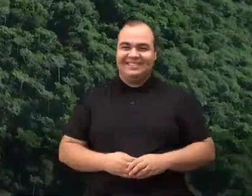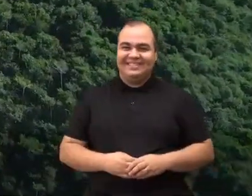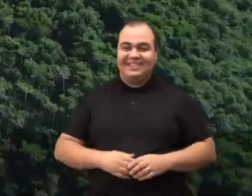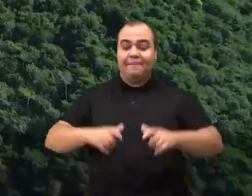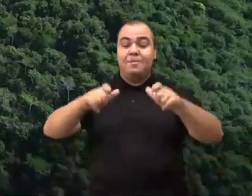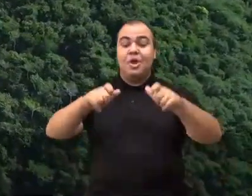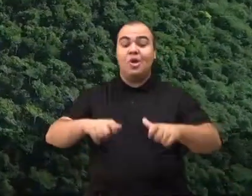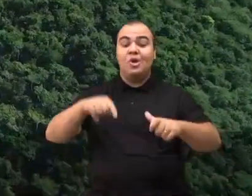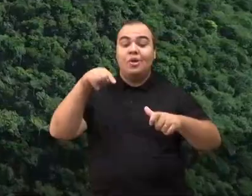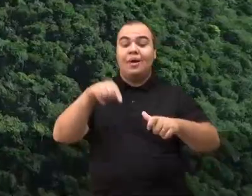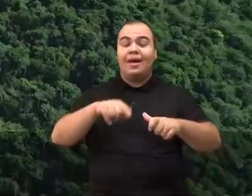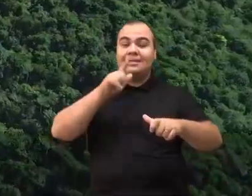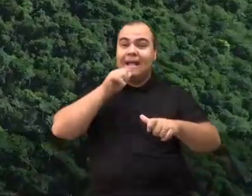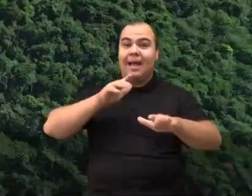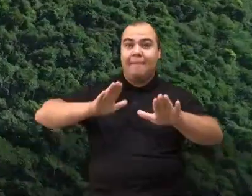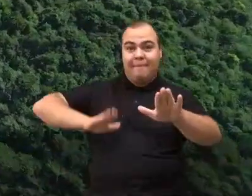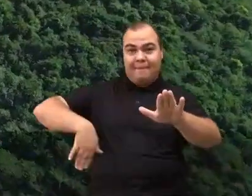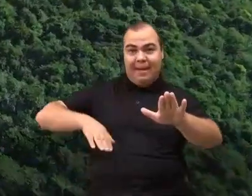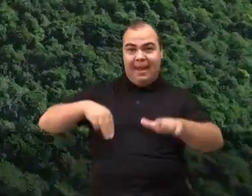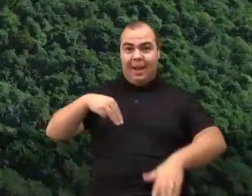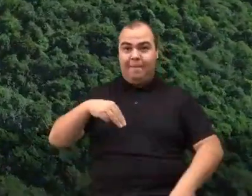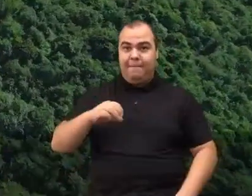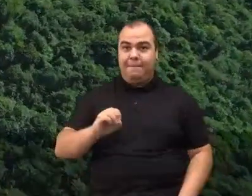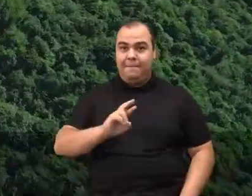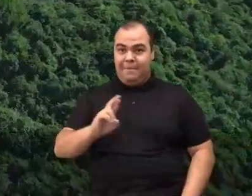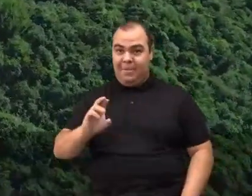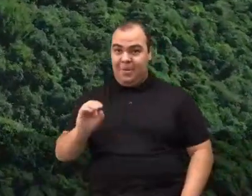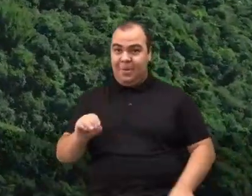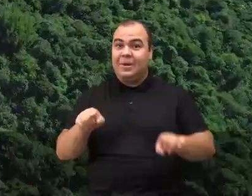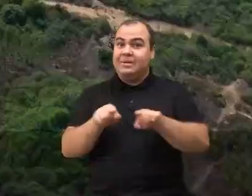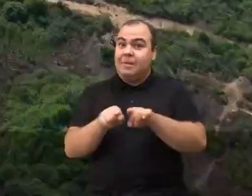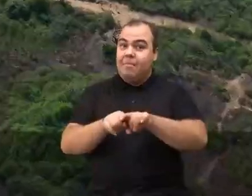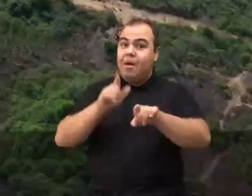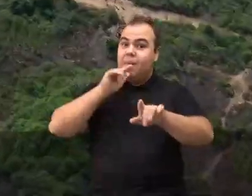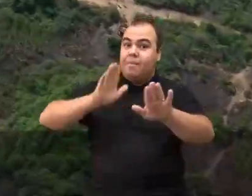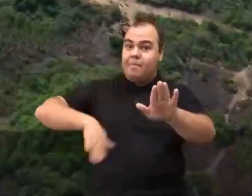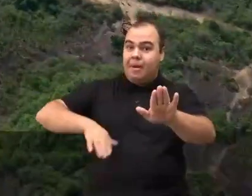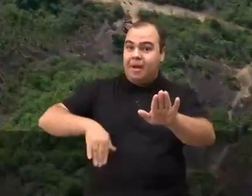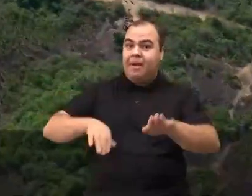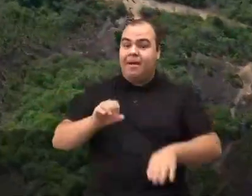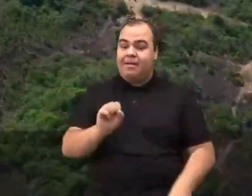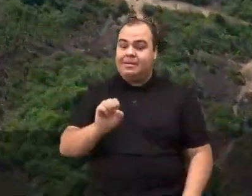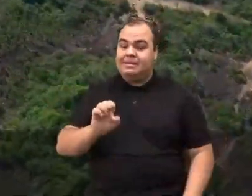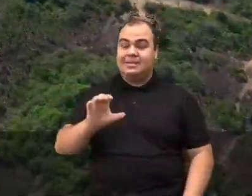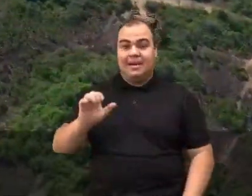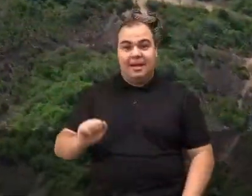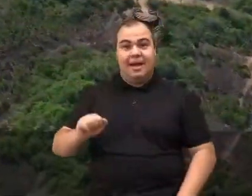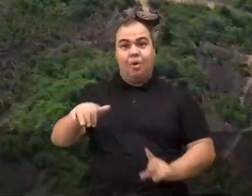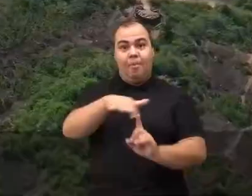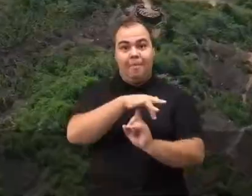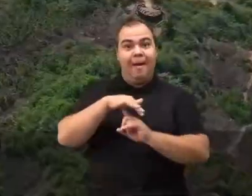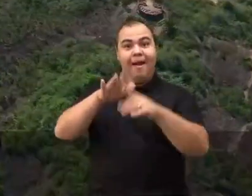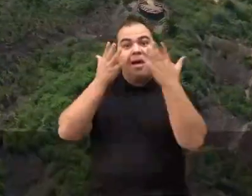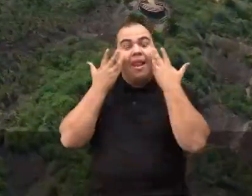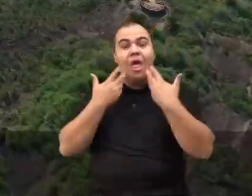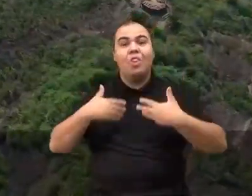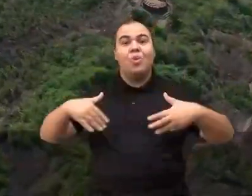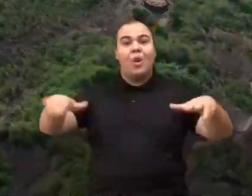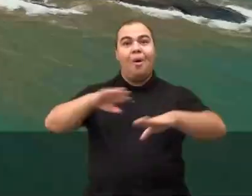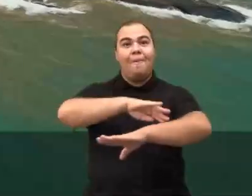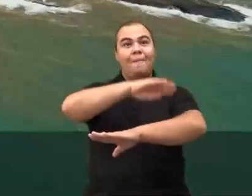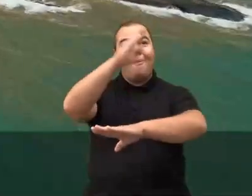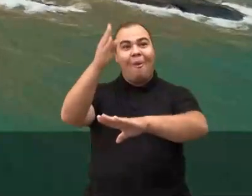Localizado entre a Praia do Morro e a Praia da Cerca, o Parque Natural Municipal Morro da